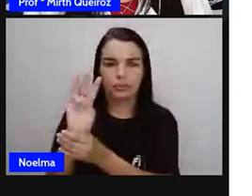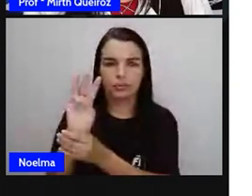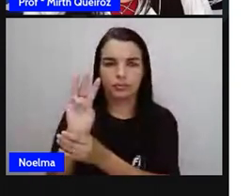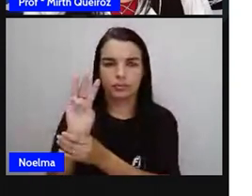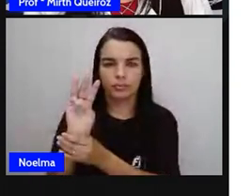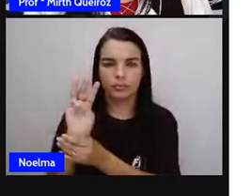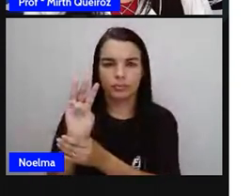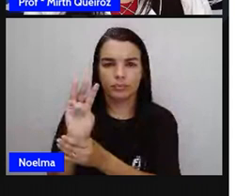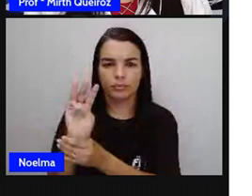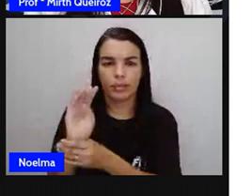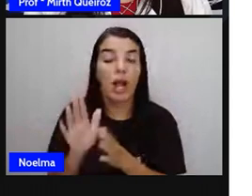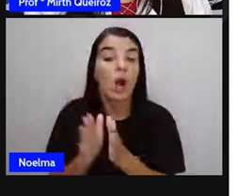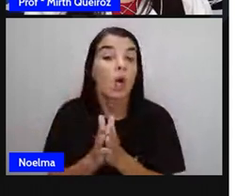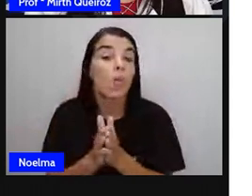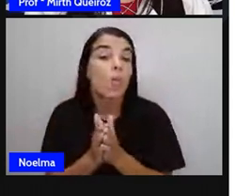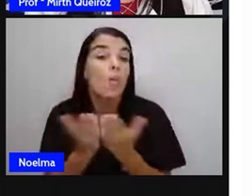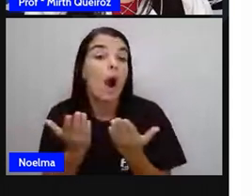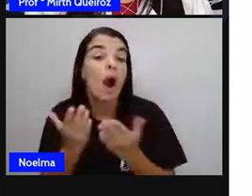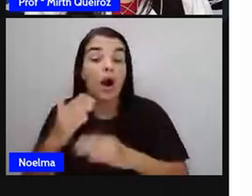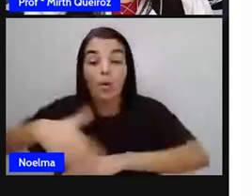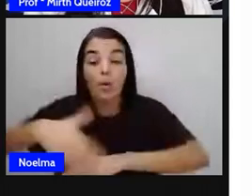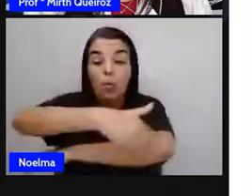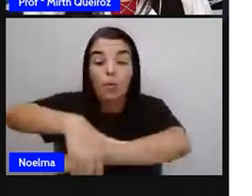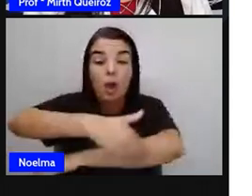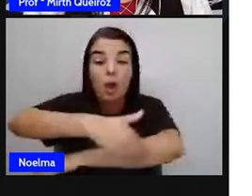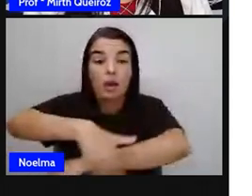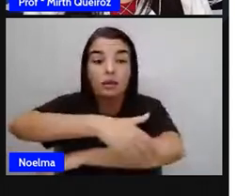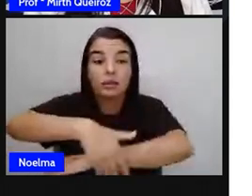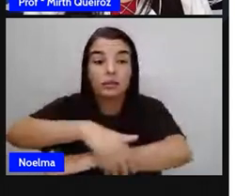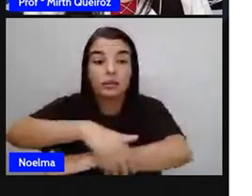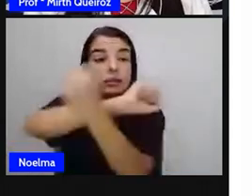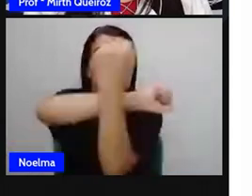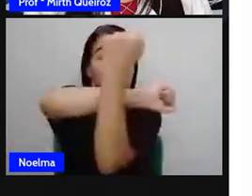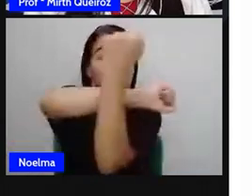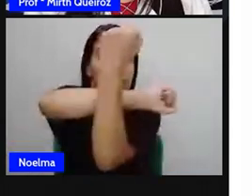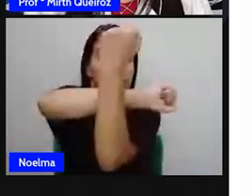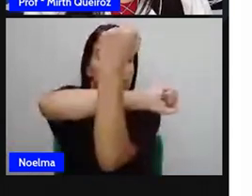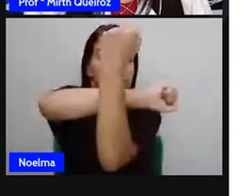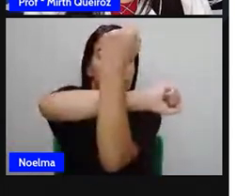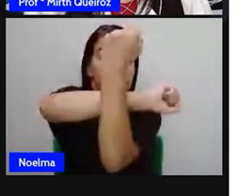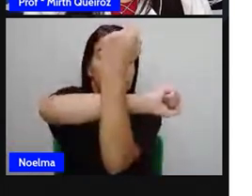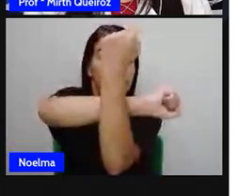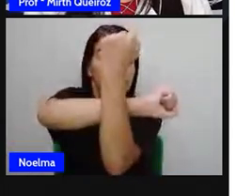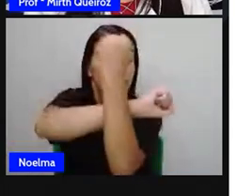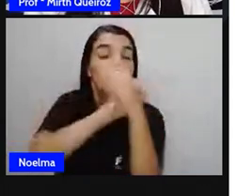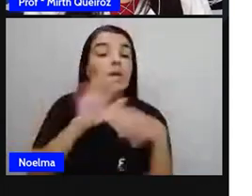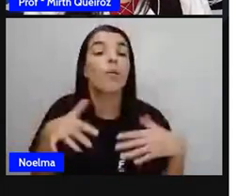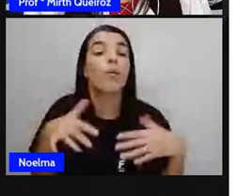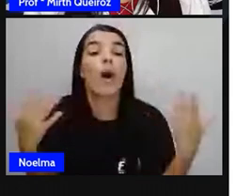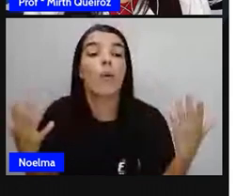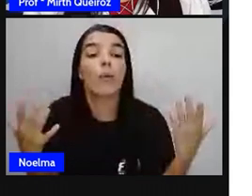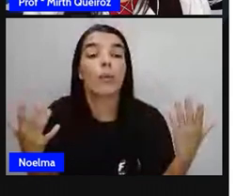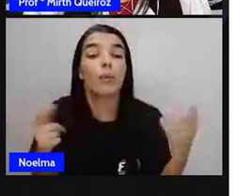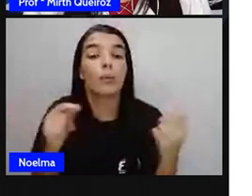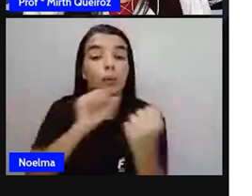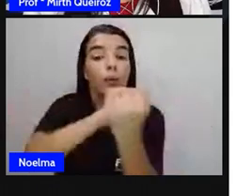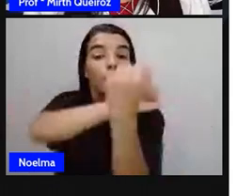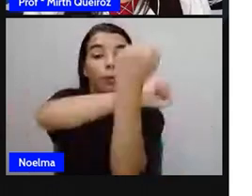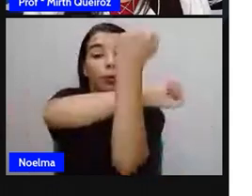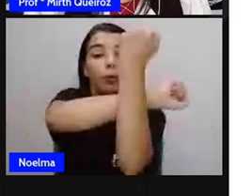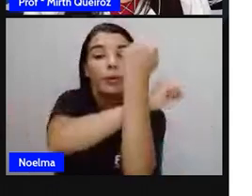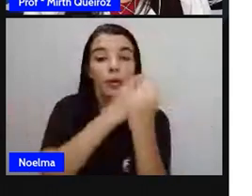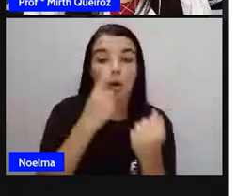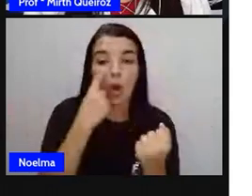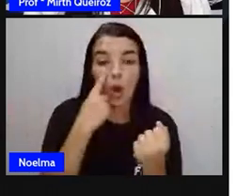Quais ruas são perpendiculares a elas? Perpendiculares, como a pródigo para vocês, são ruas que se